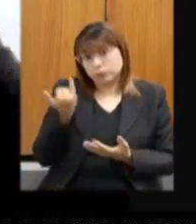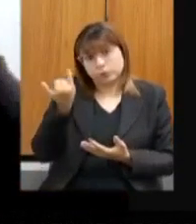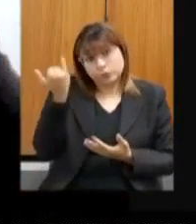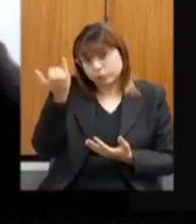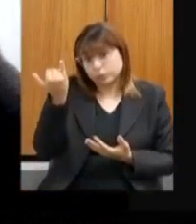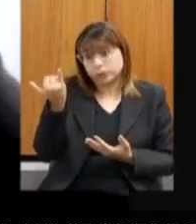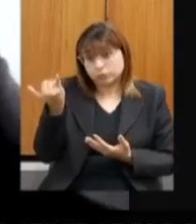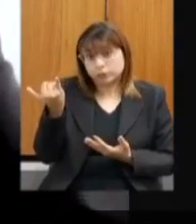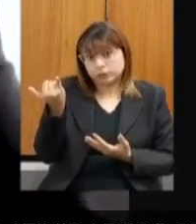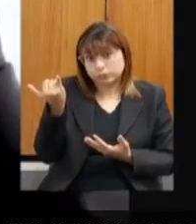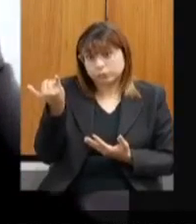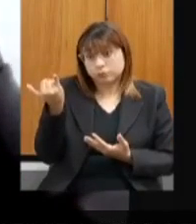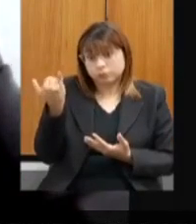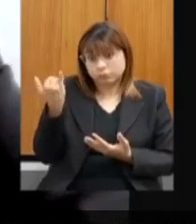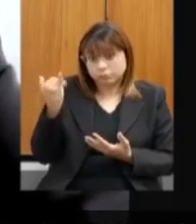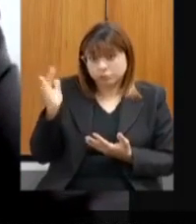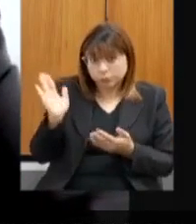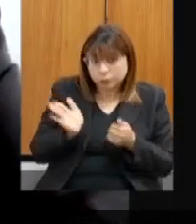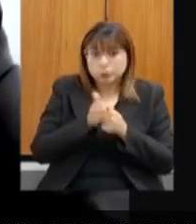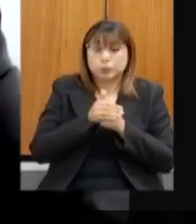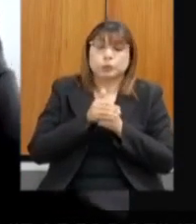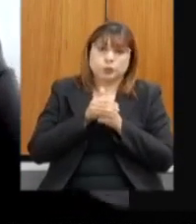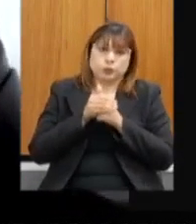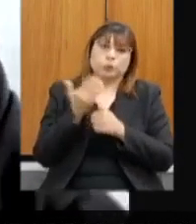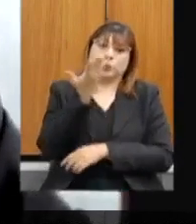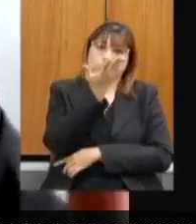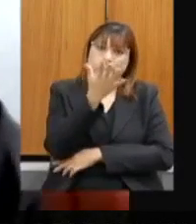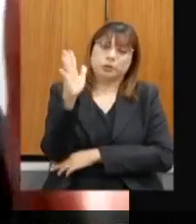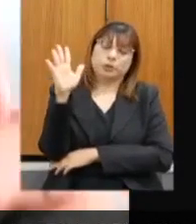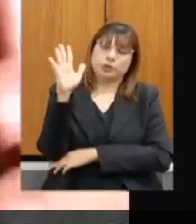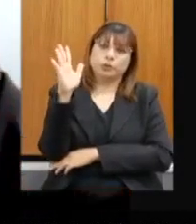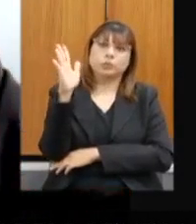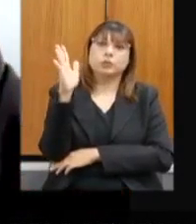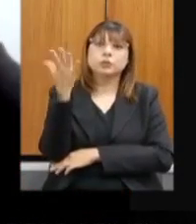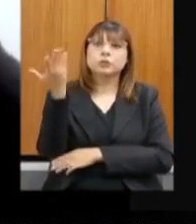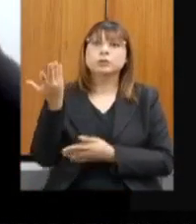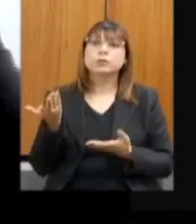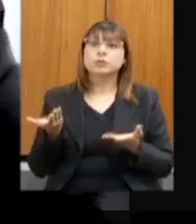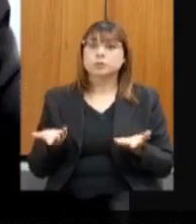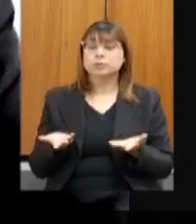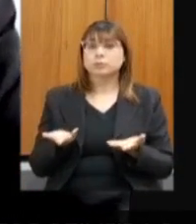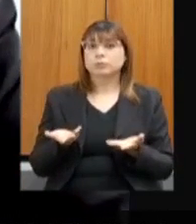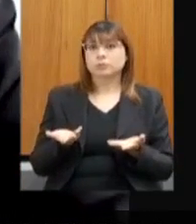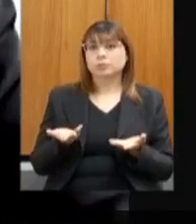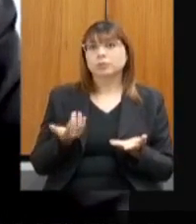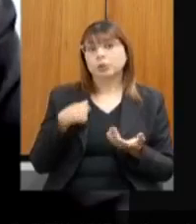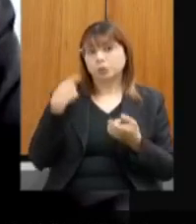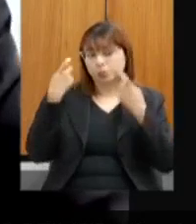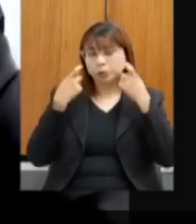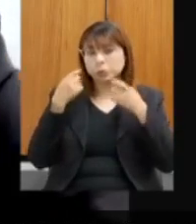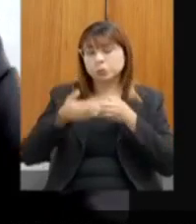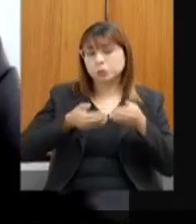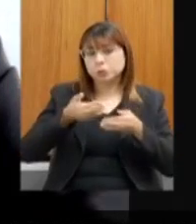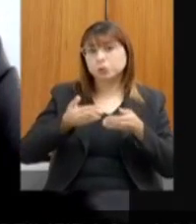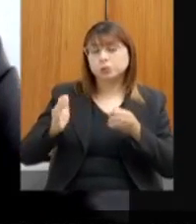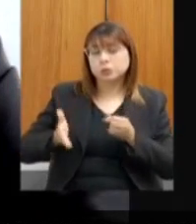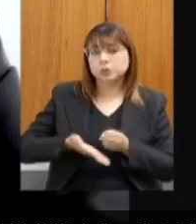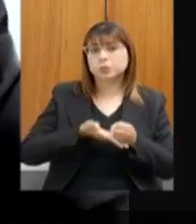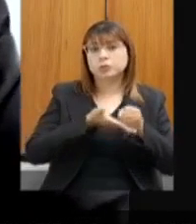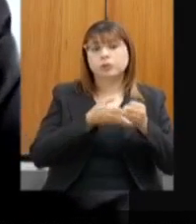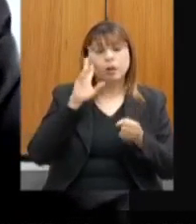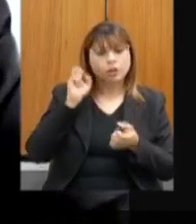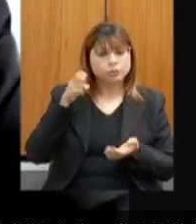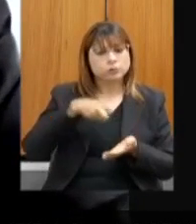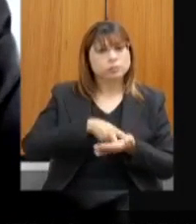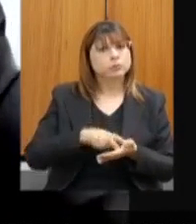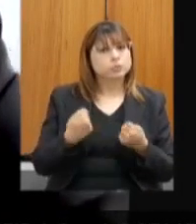própria proteção do meio ambiente. Então, eu defendo muito o desenvolvimento sustentável. Acho que as posições têm